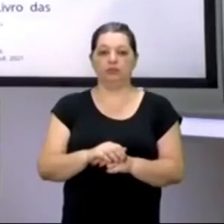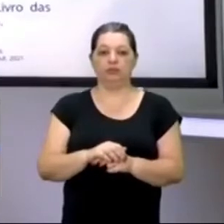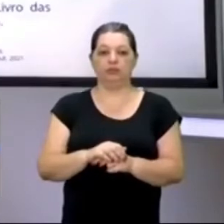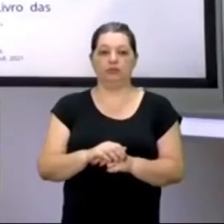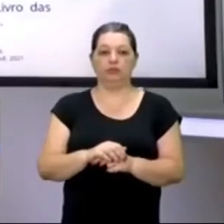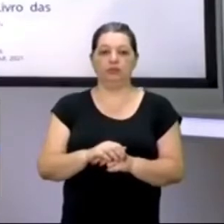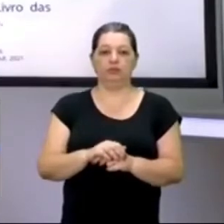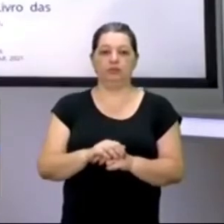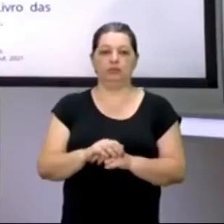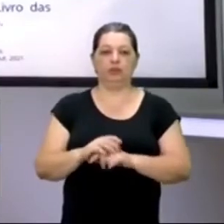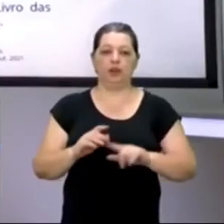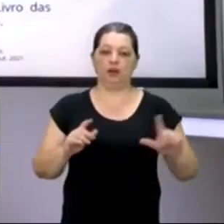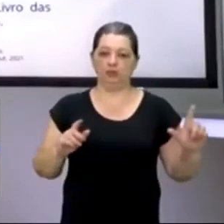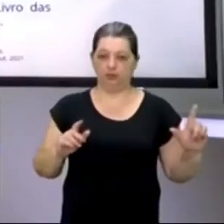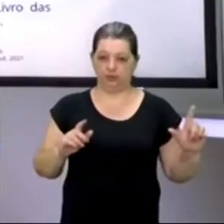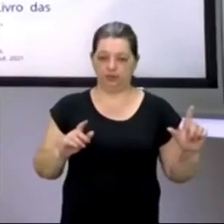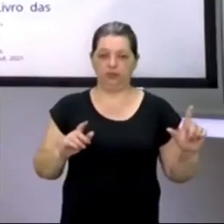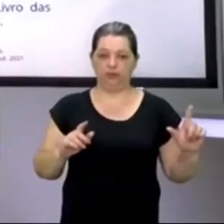leste.